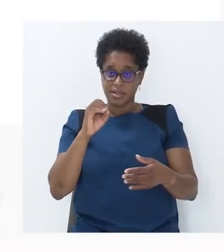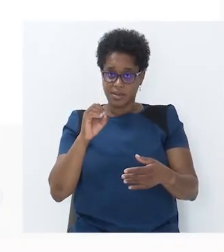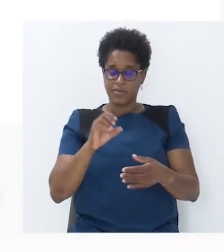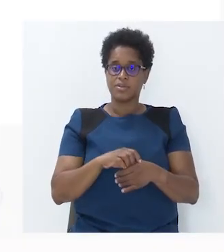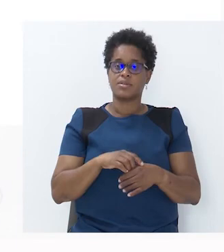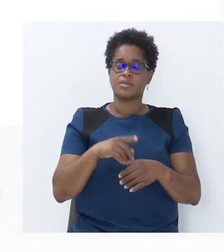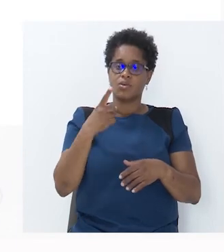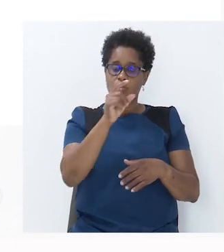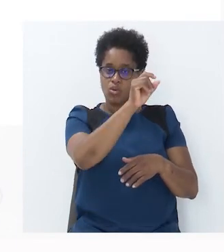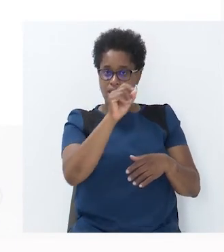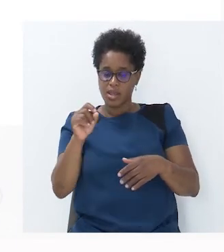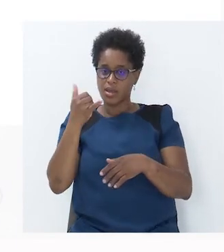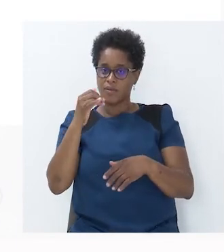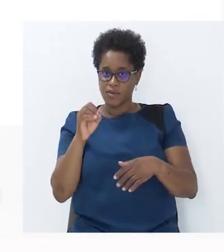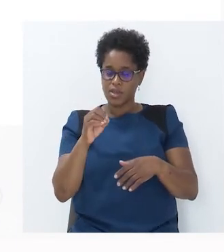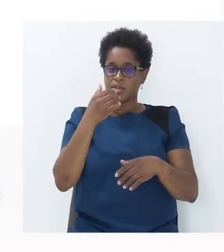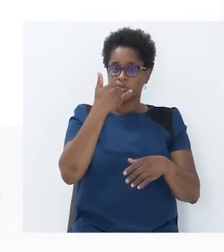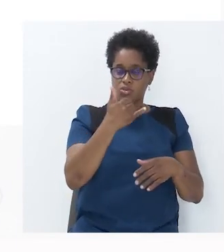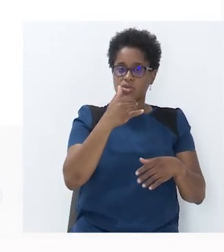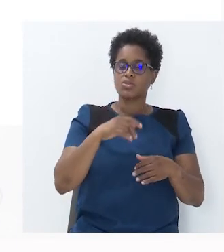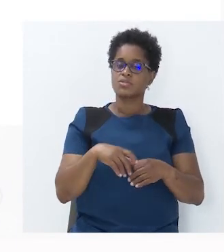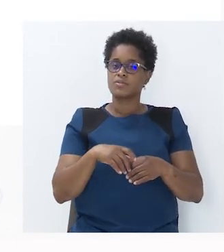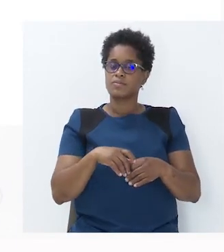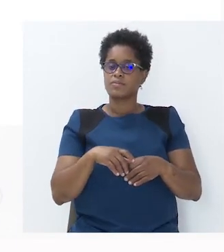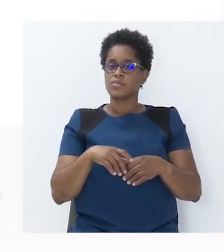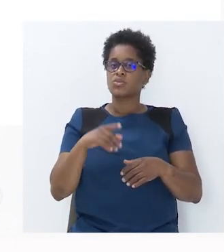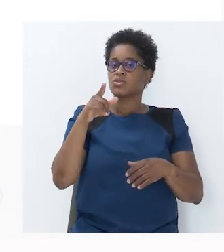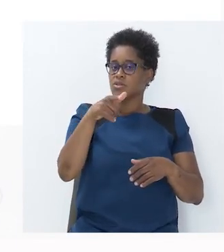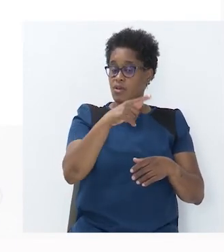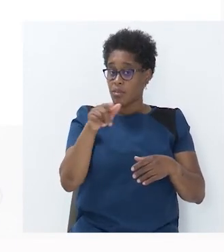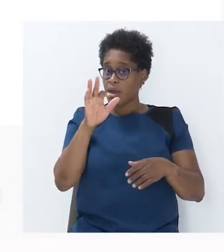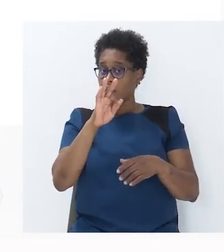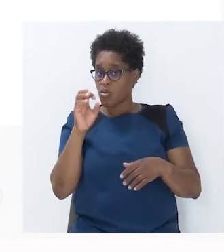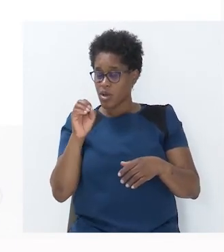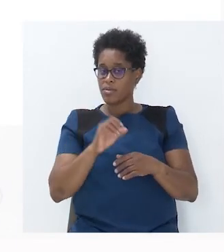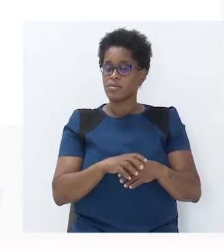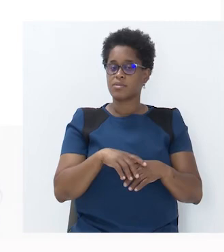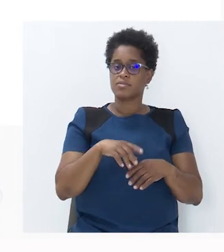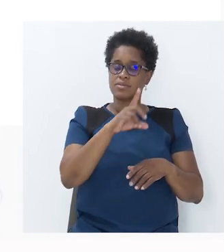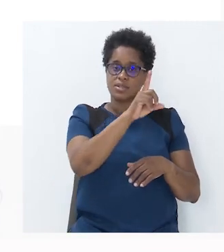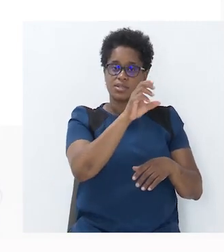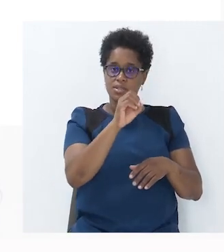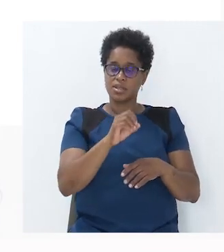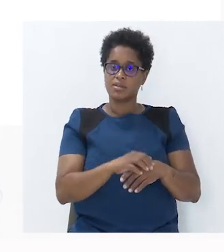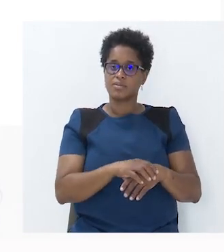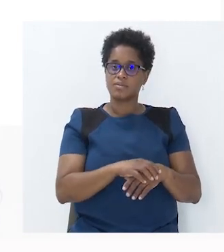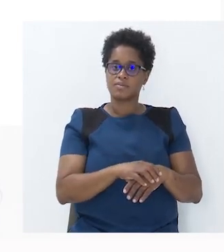2 irá corresponder a 40. 60, 60 irá corresponder,